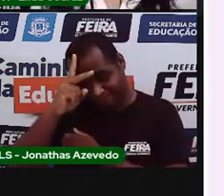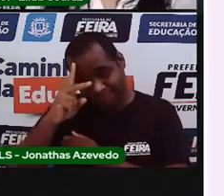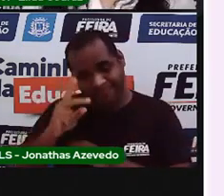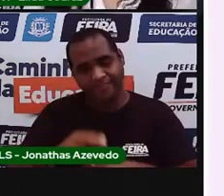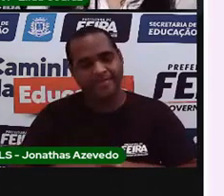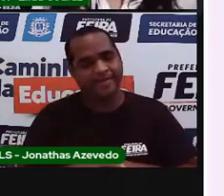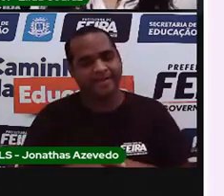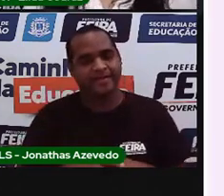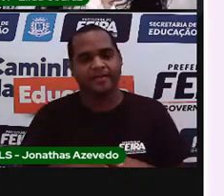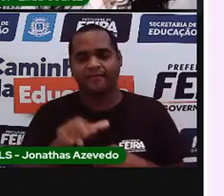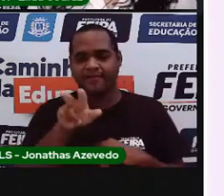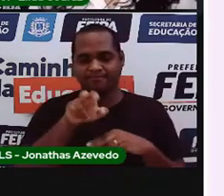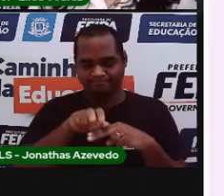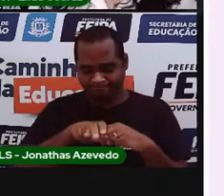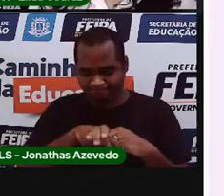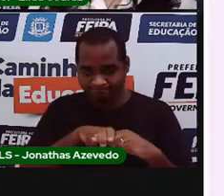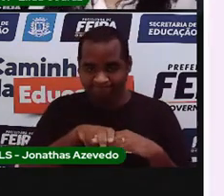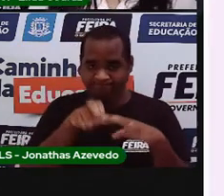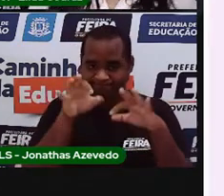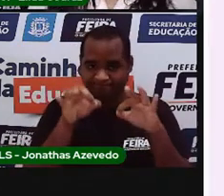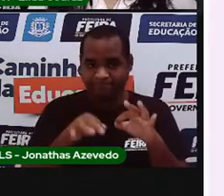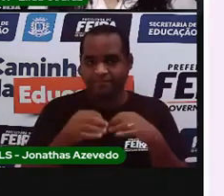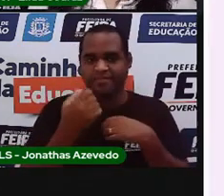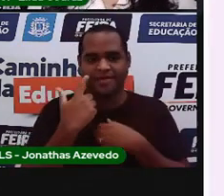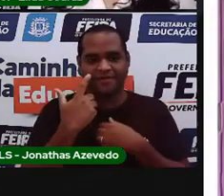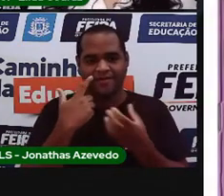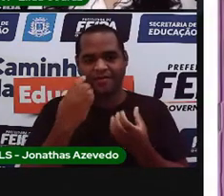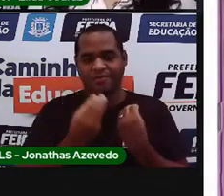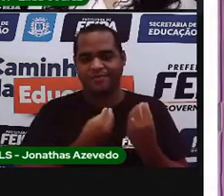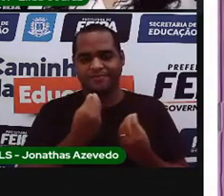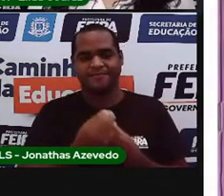Se acomoda aí e vamos lá.